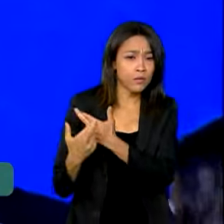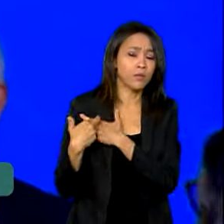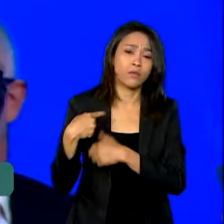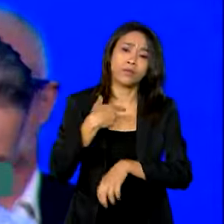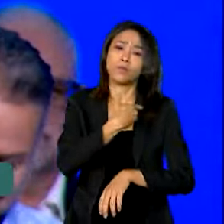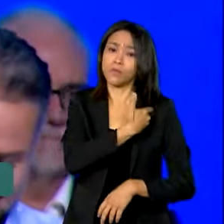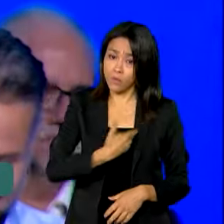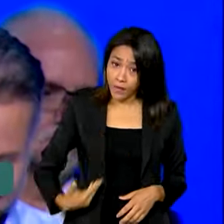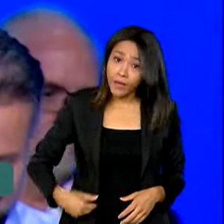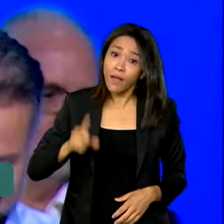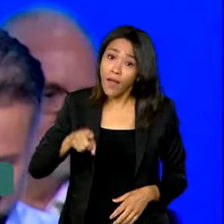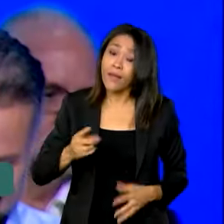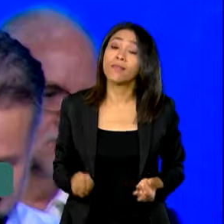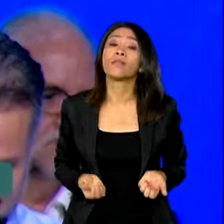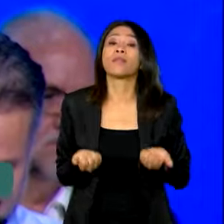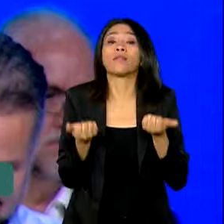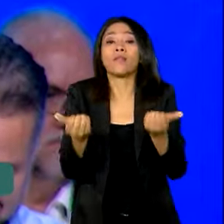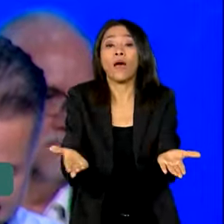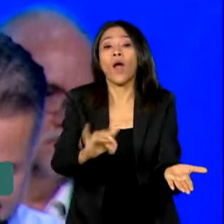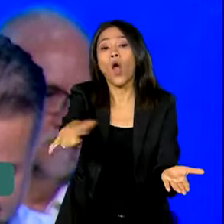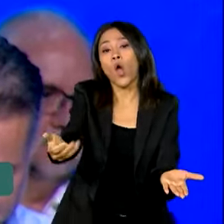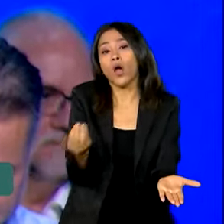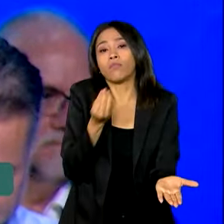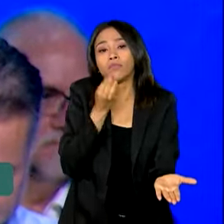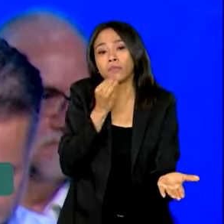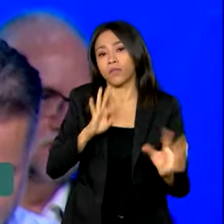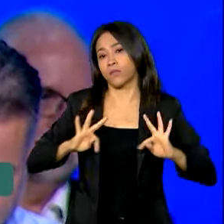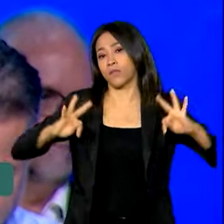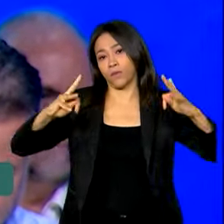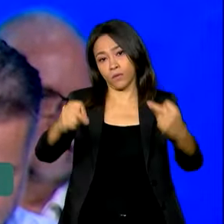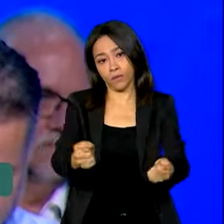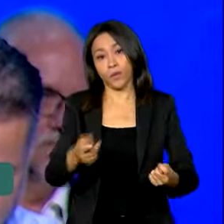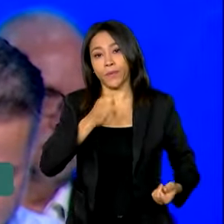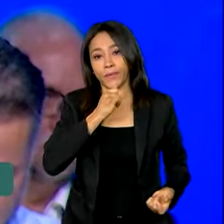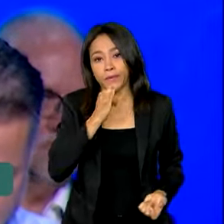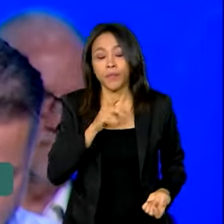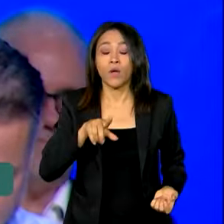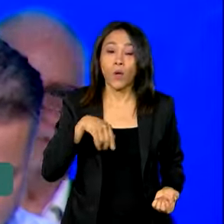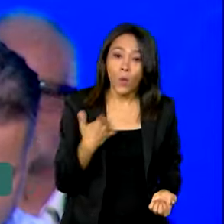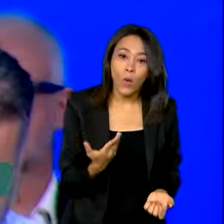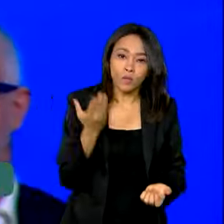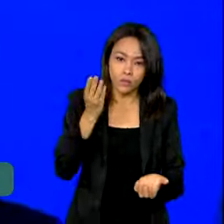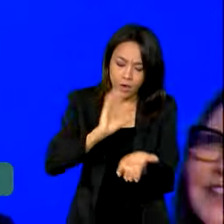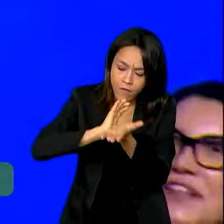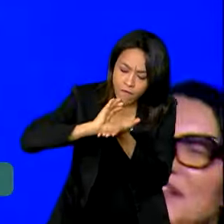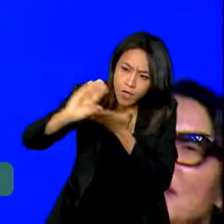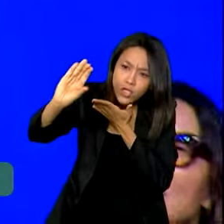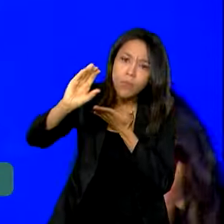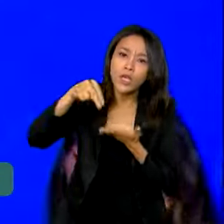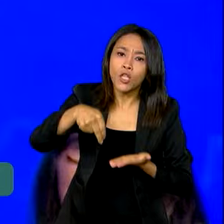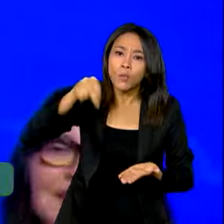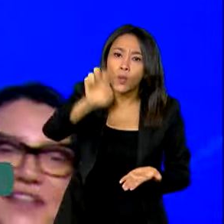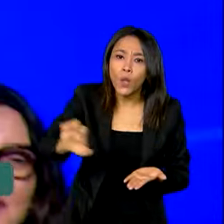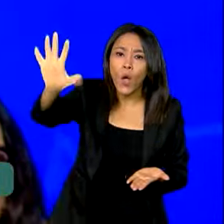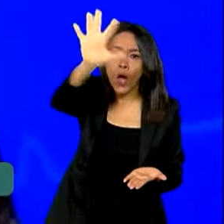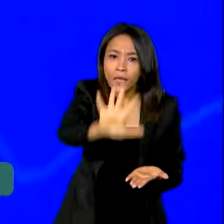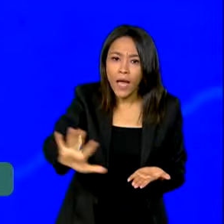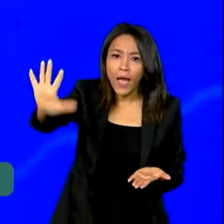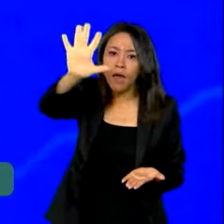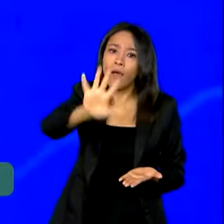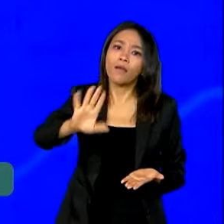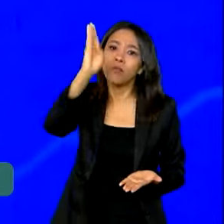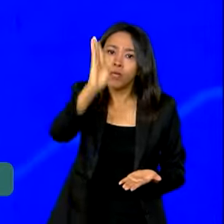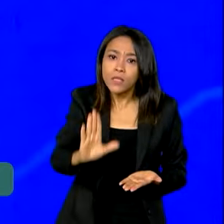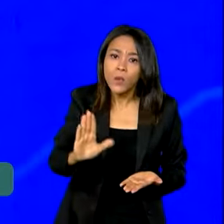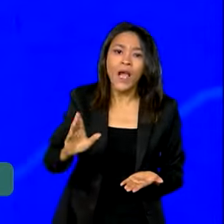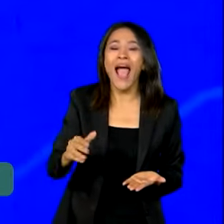que todos têm uma chance. Então, quando a gente faz subsídio, quando a gente faz investimento no Nordeste, não é porque a gente está